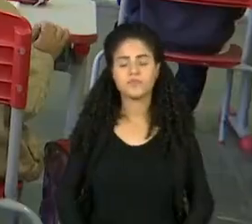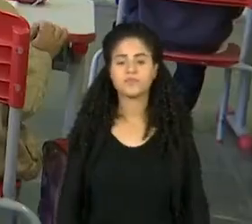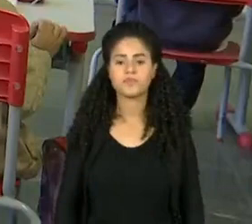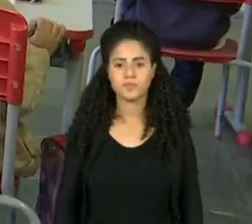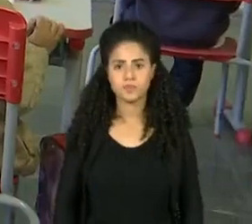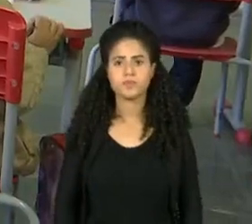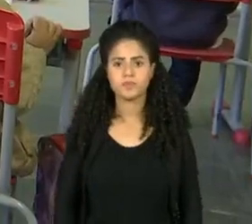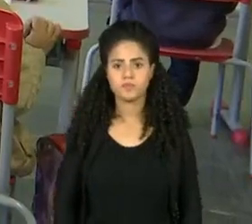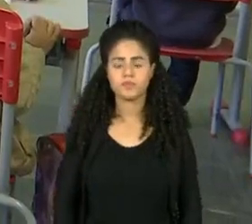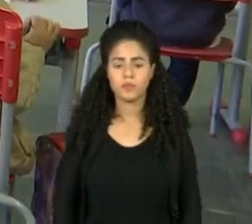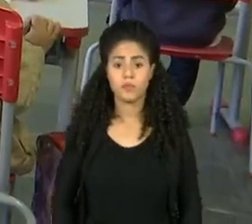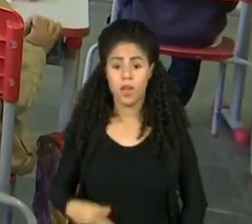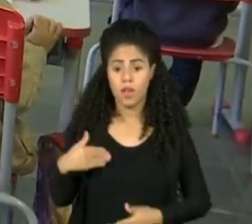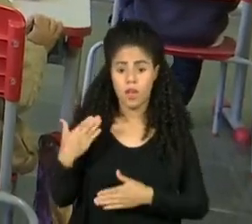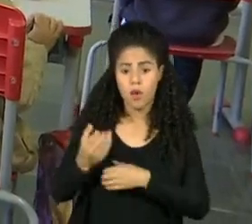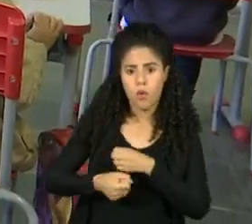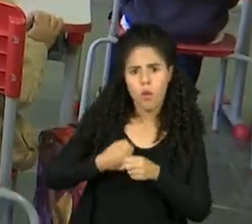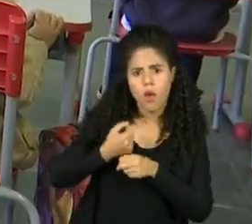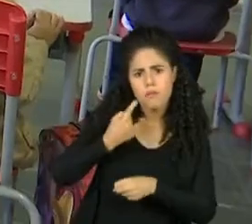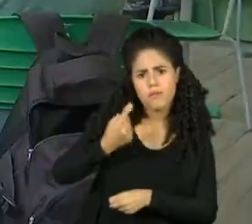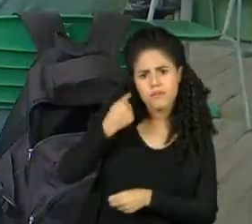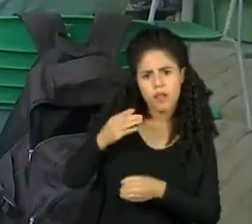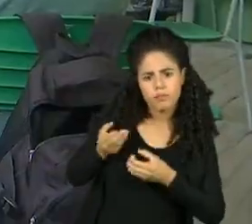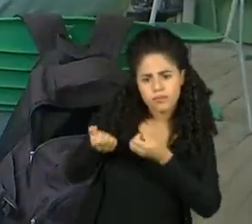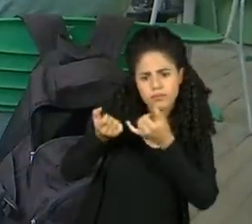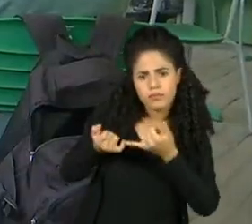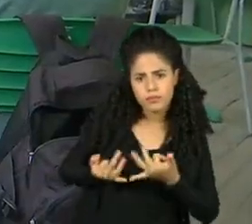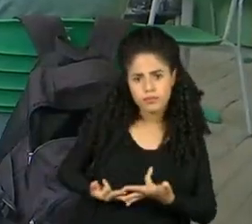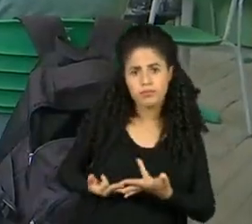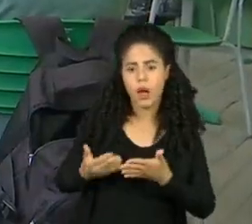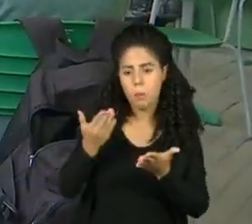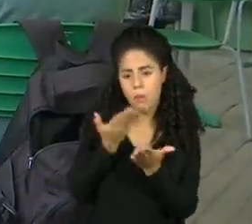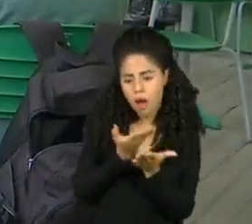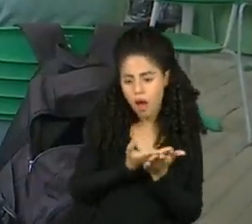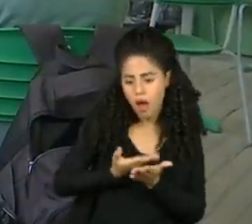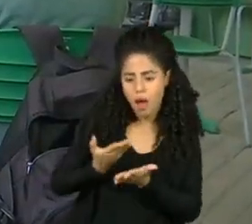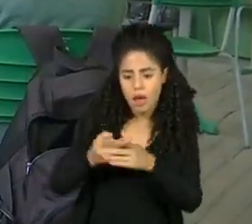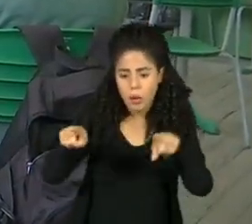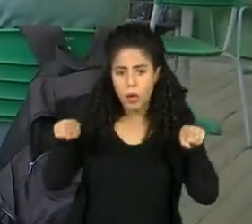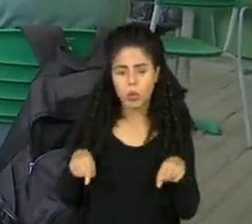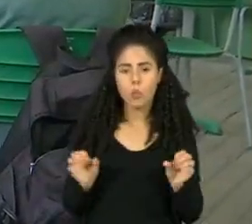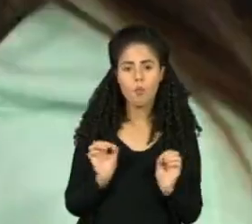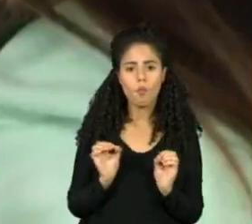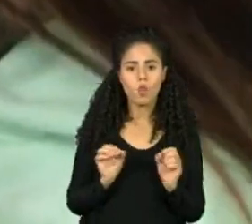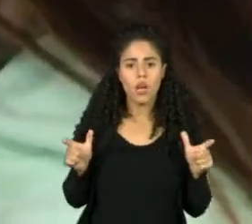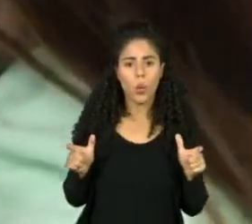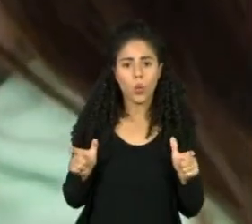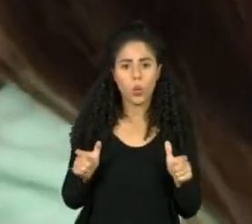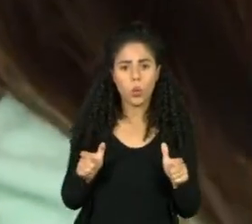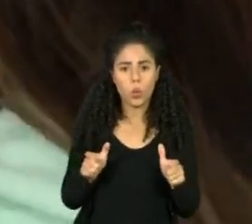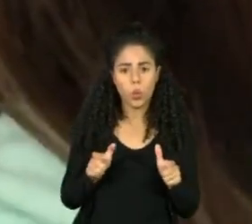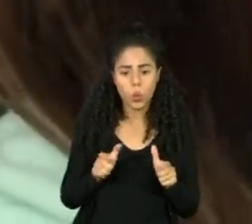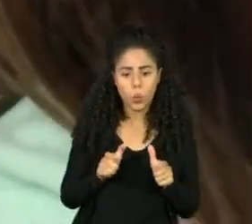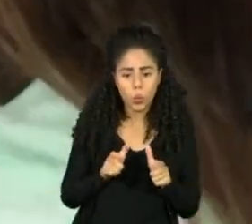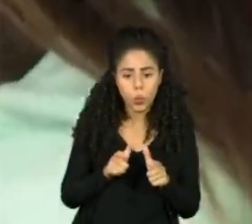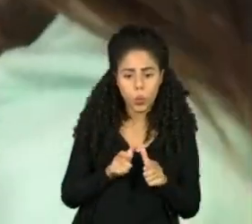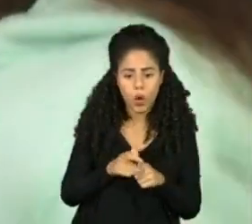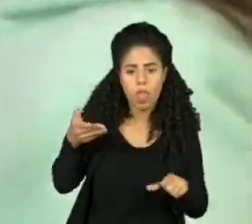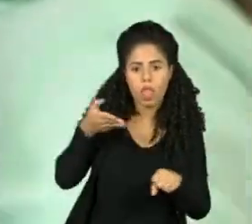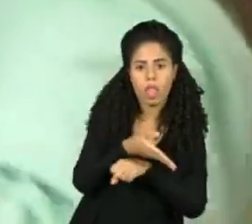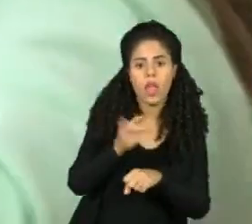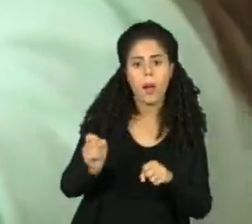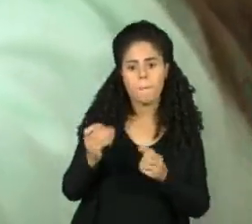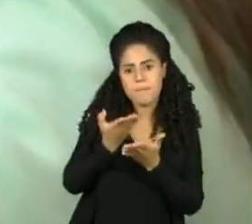educação brasileira no ano passado foi este, salas de aula quase vazias. Mesmo quando a pandemia não permitiu frequentar a escola,